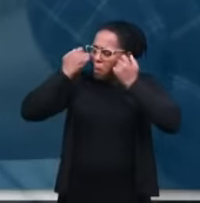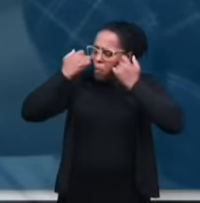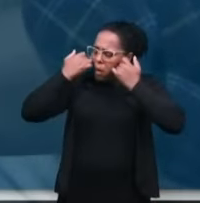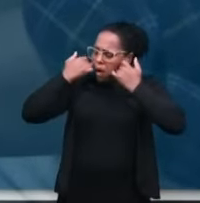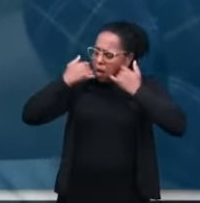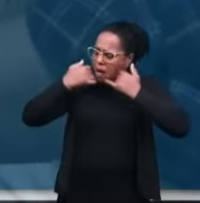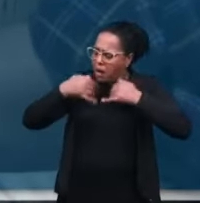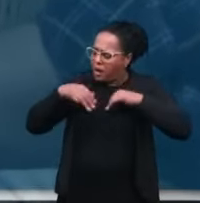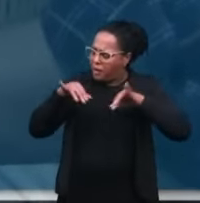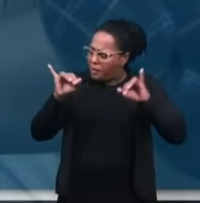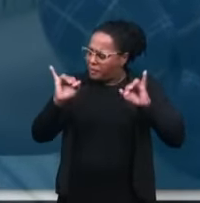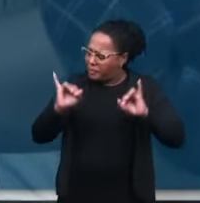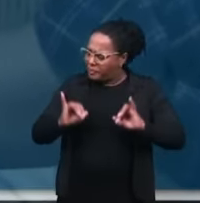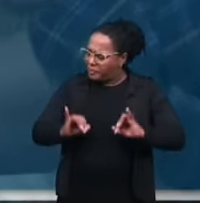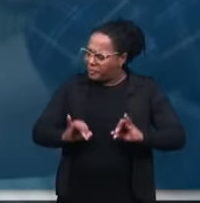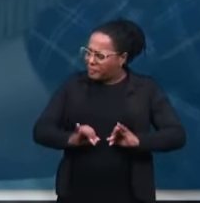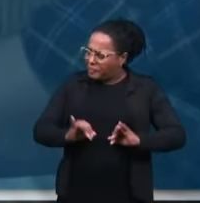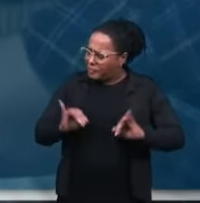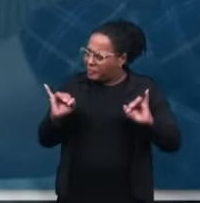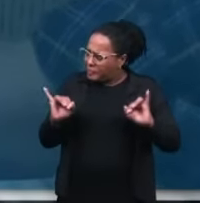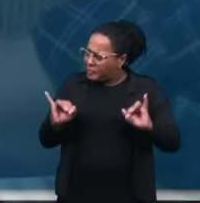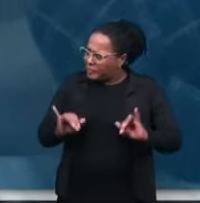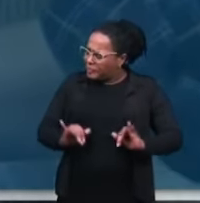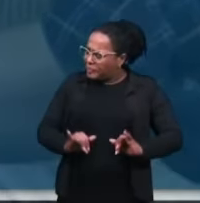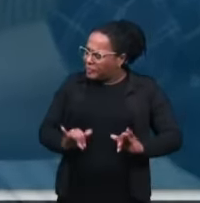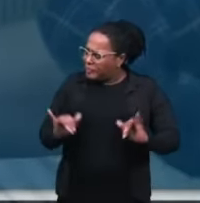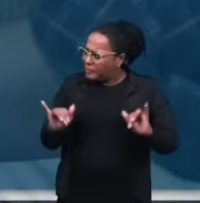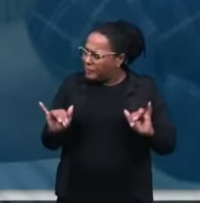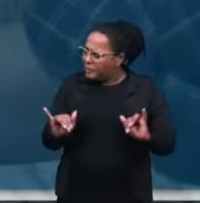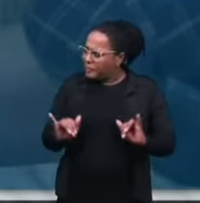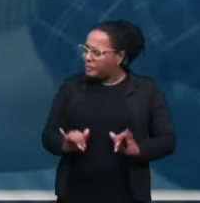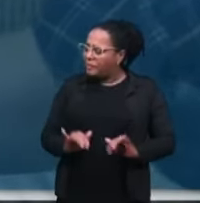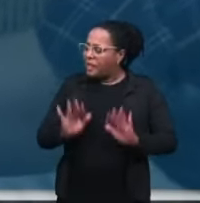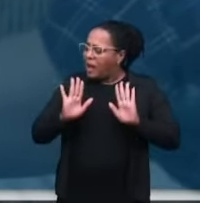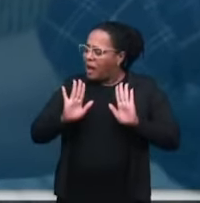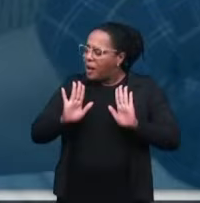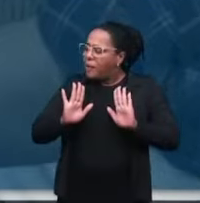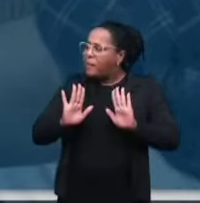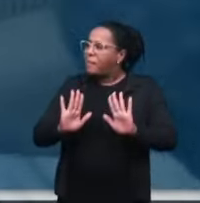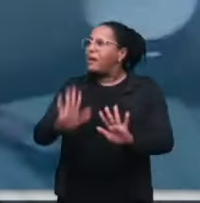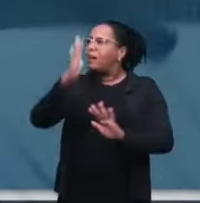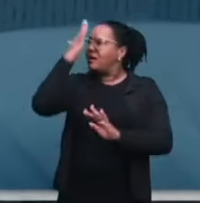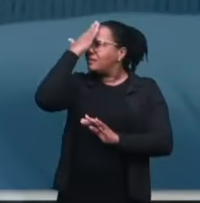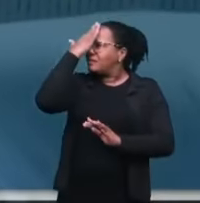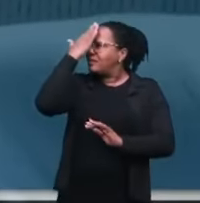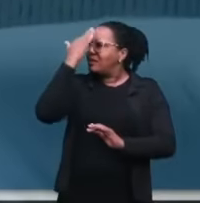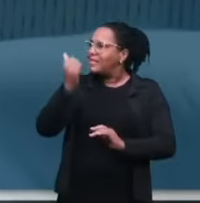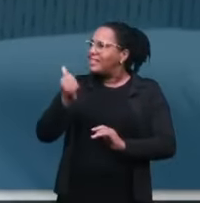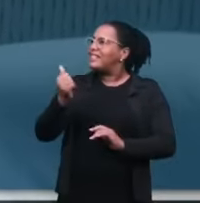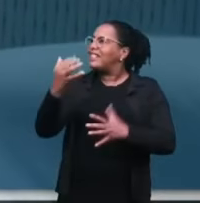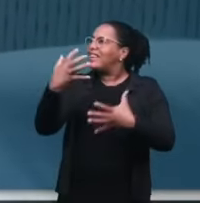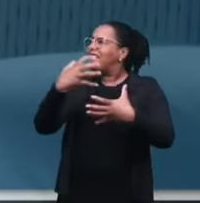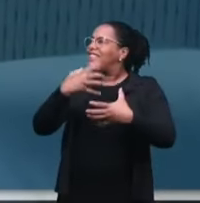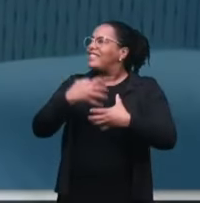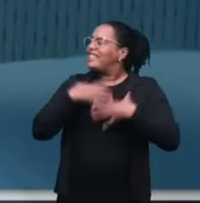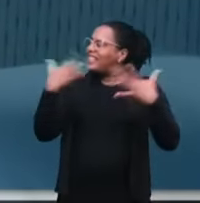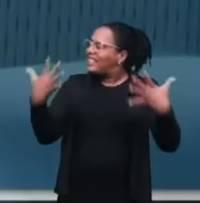Mas a alegria vai chegar